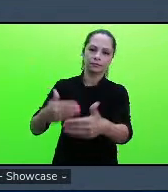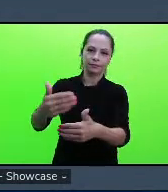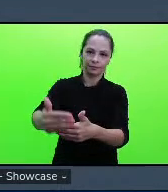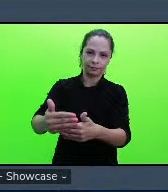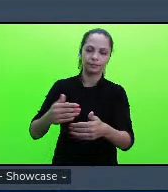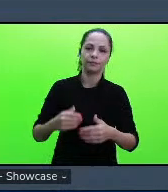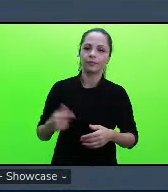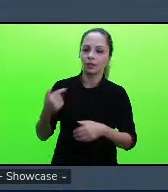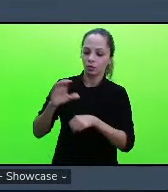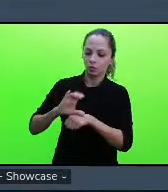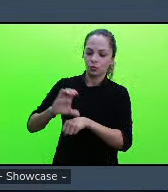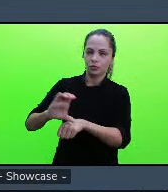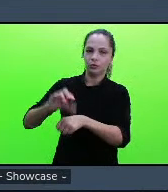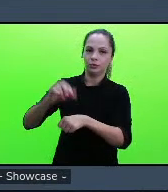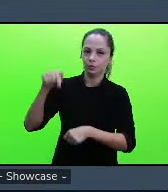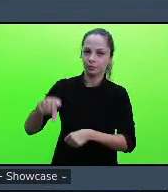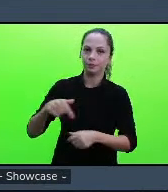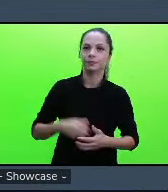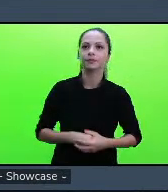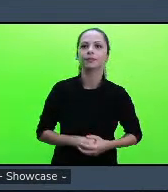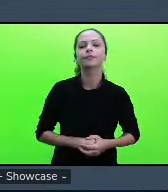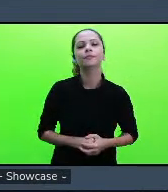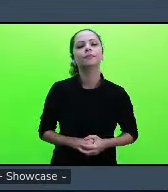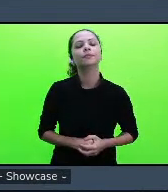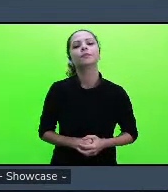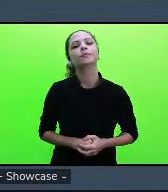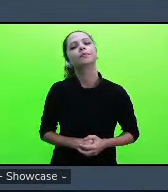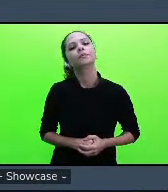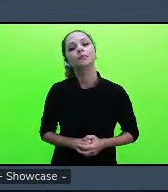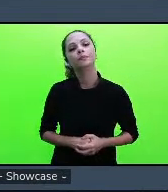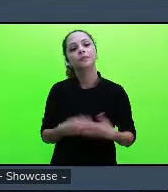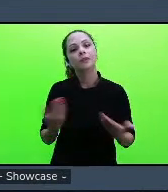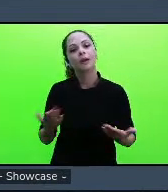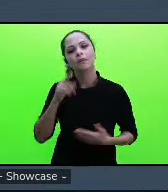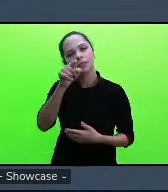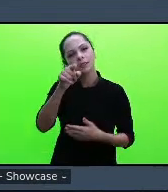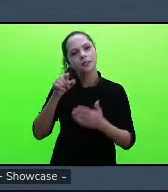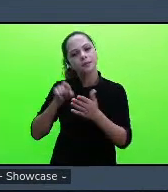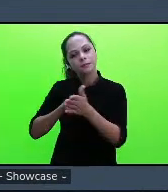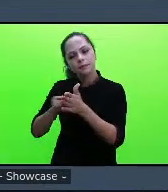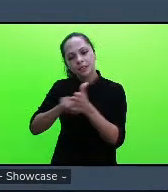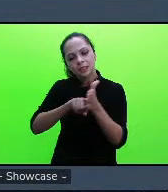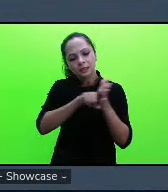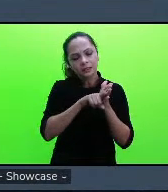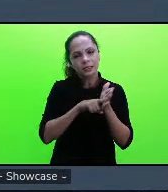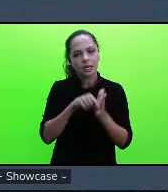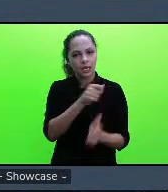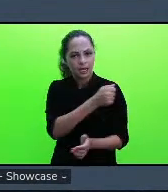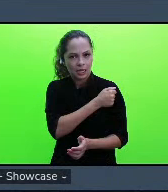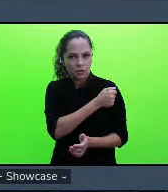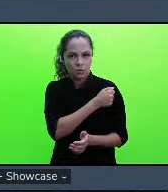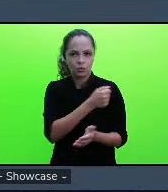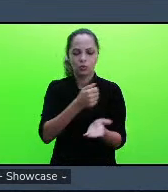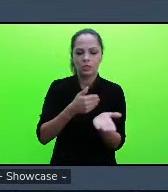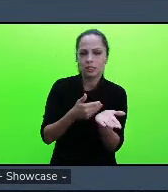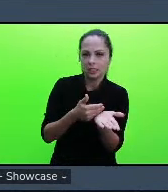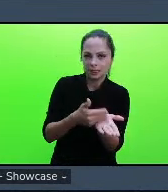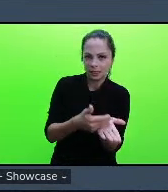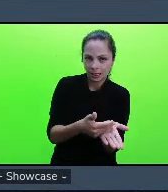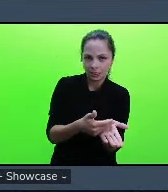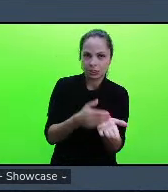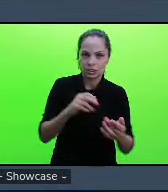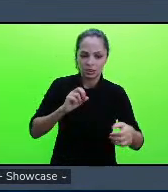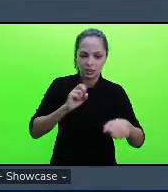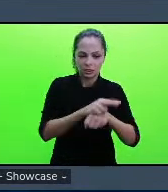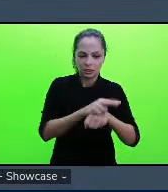curso então vocês fizeram essa pesquisa com os alunos iniciantes mas também apresentaram na tabela os